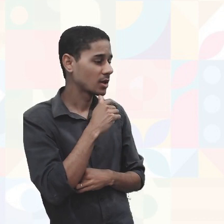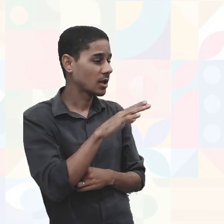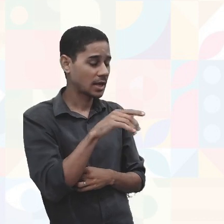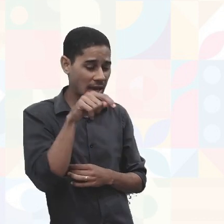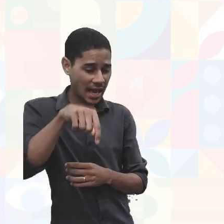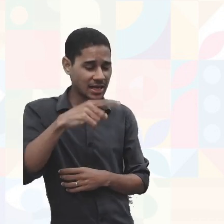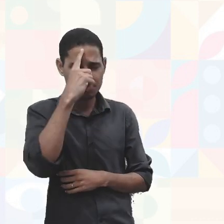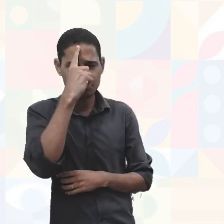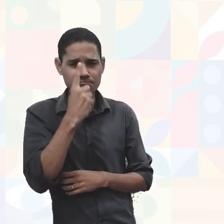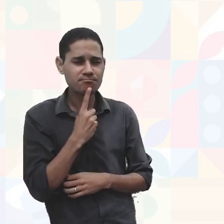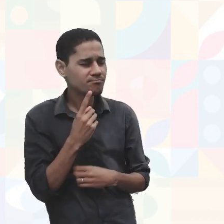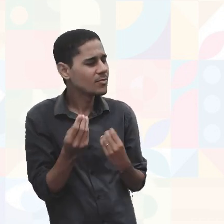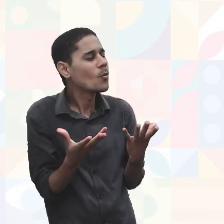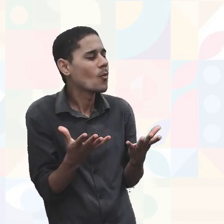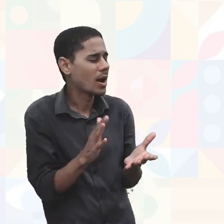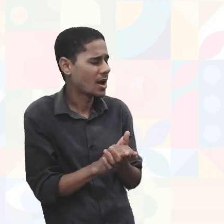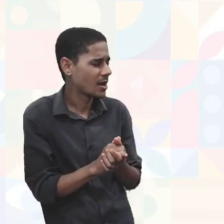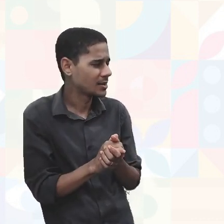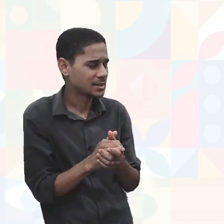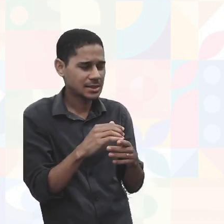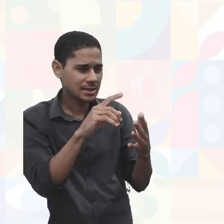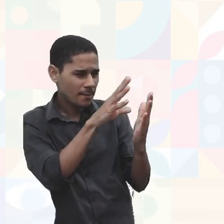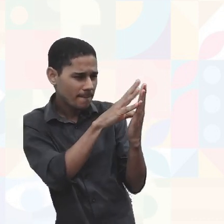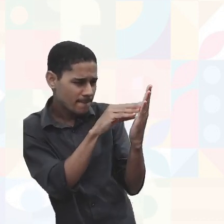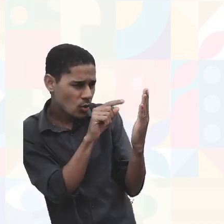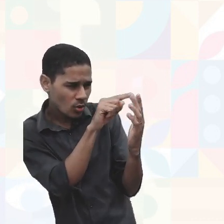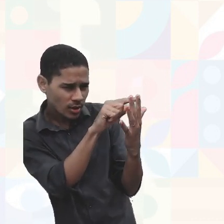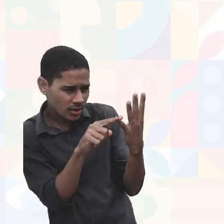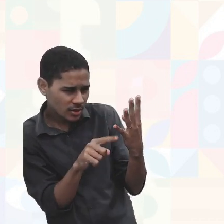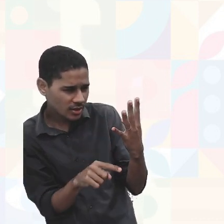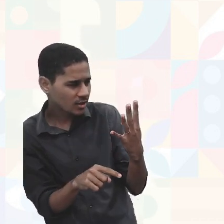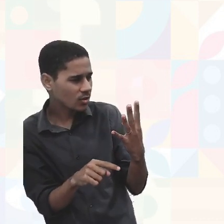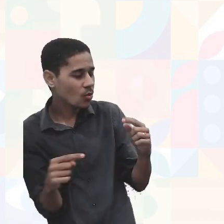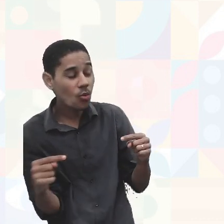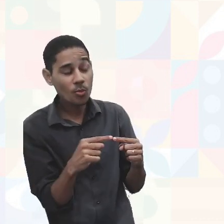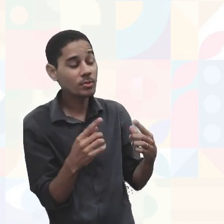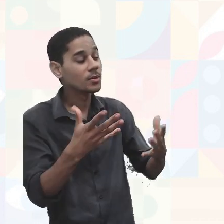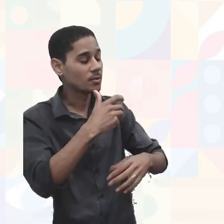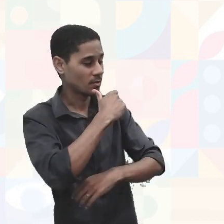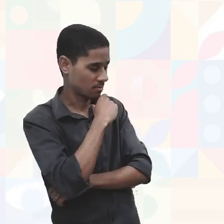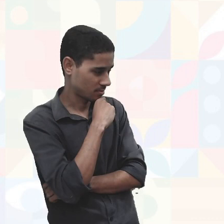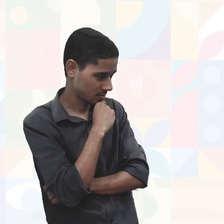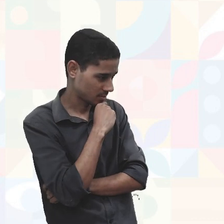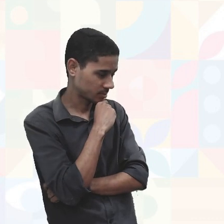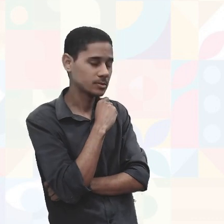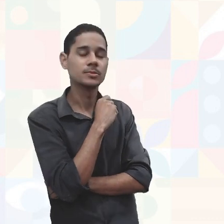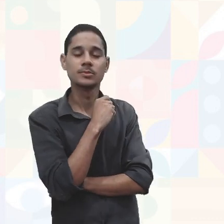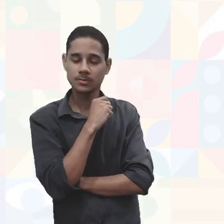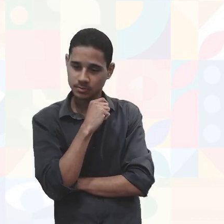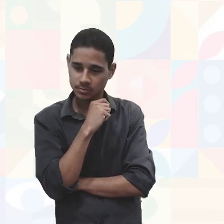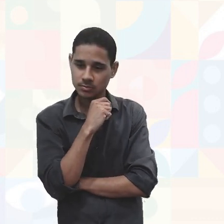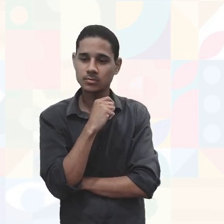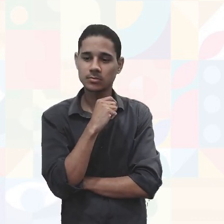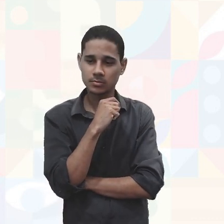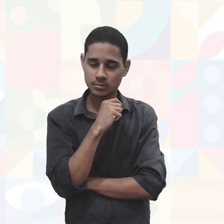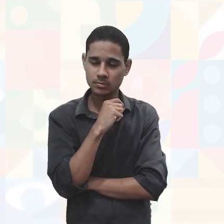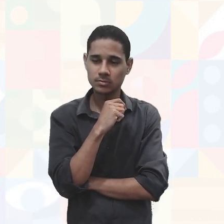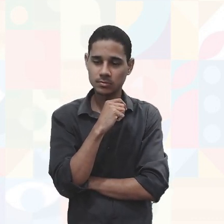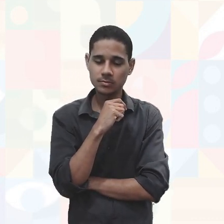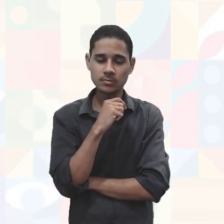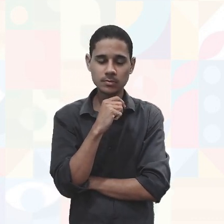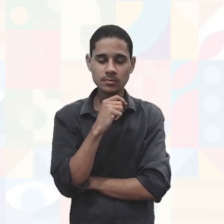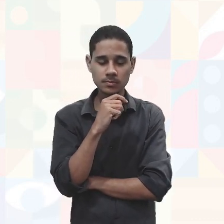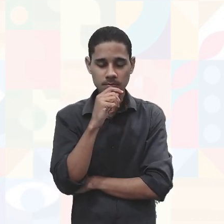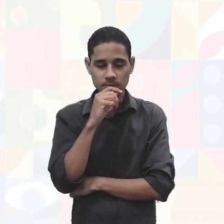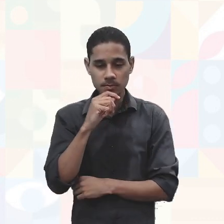perfil daquela instituição, em que perfil cabe, qual o modelo que o perfil daquela instituição cabe àquele